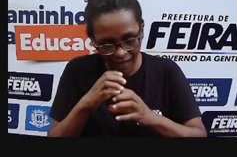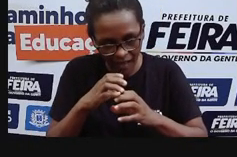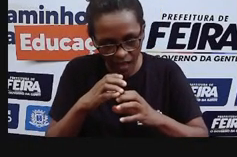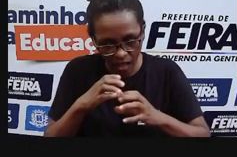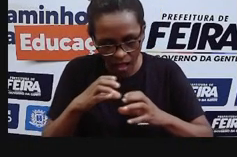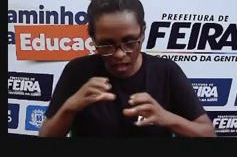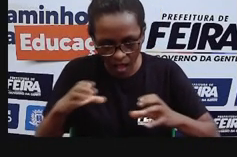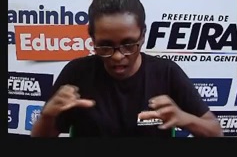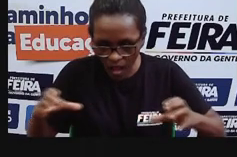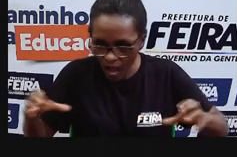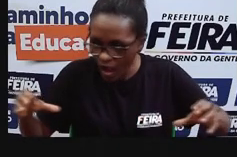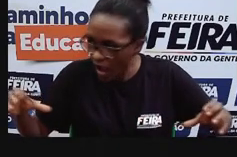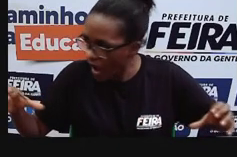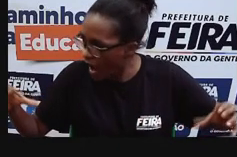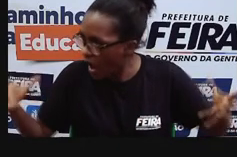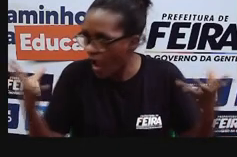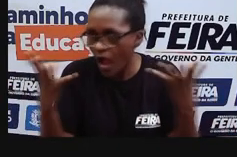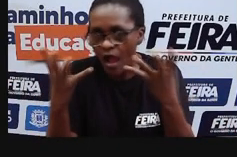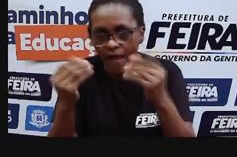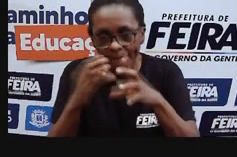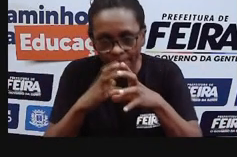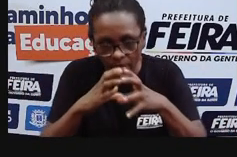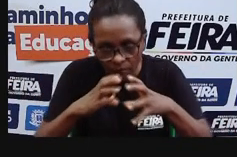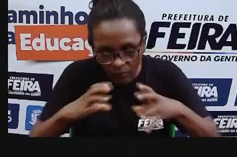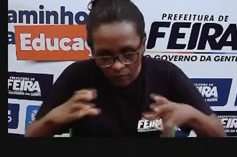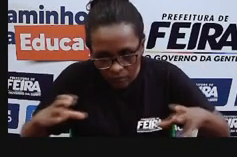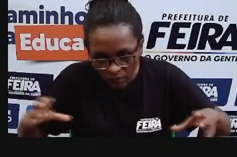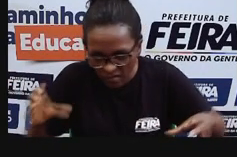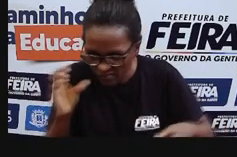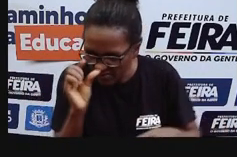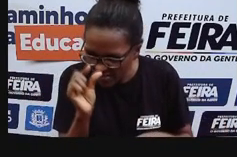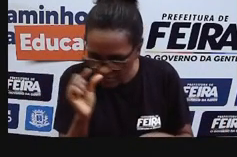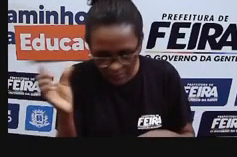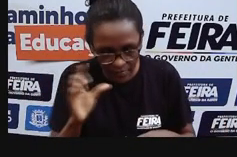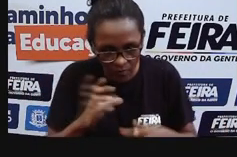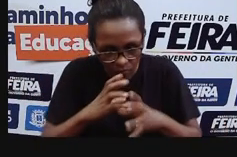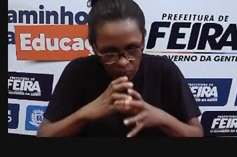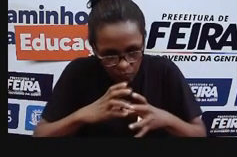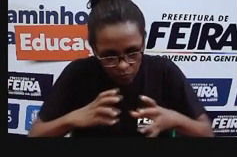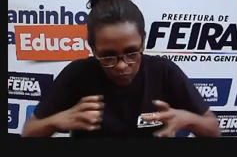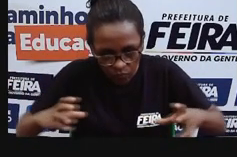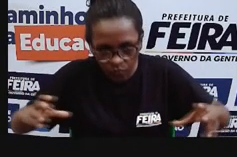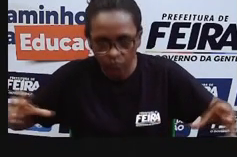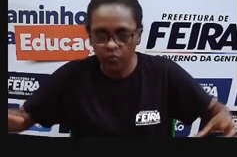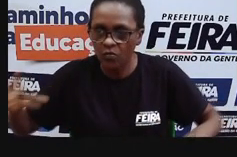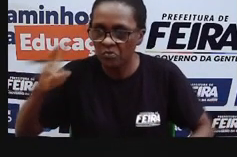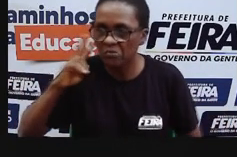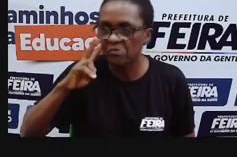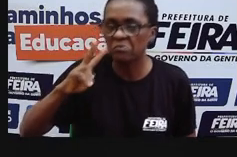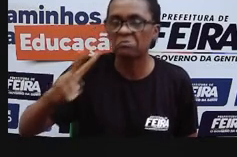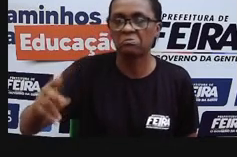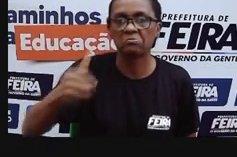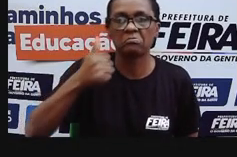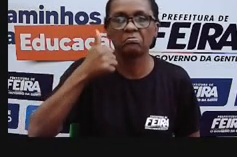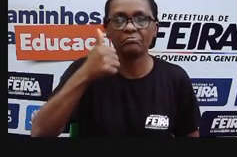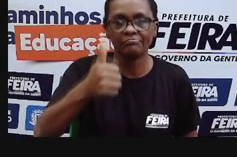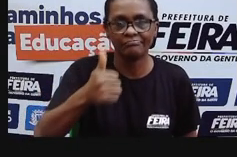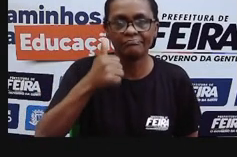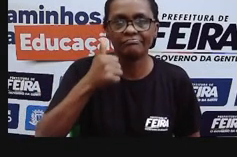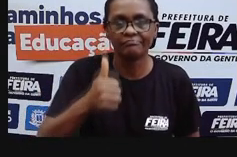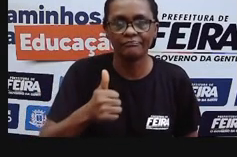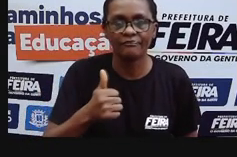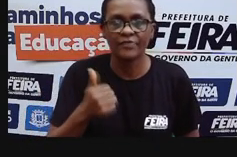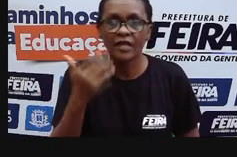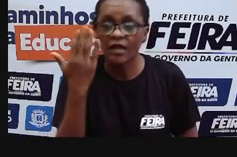observações, Leeuwenhoek observou o quê? Ele observou embriões de plantas, ele observou os glóbitos vermelhos do